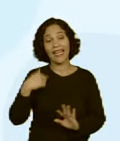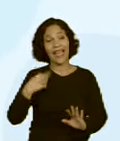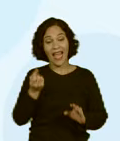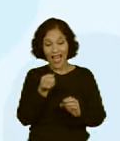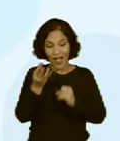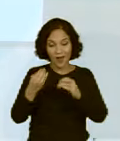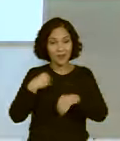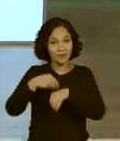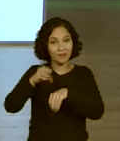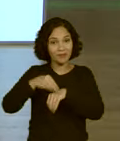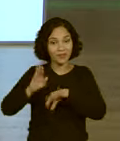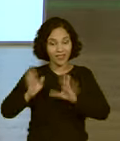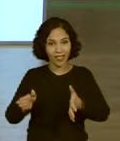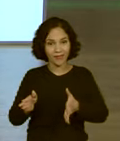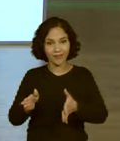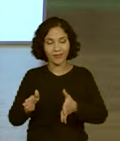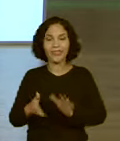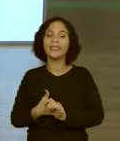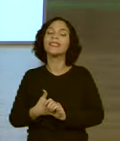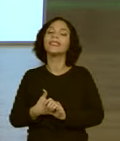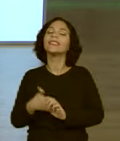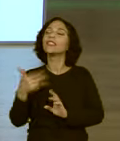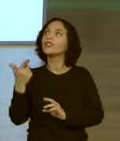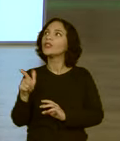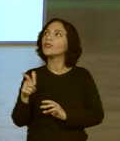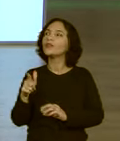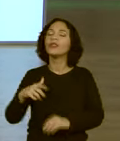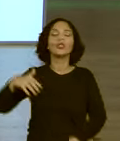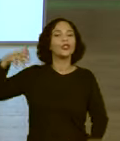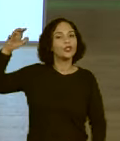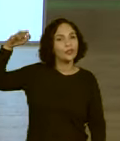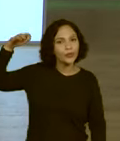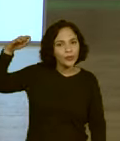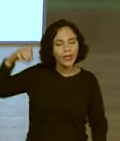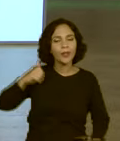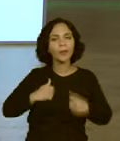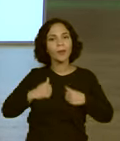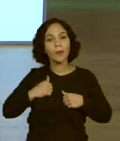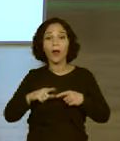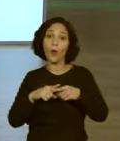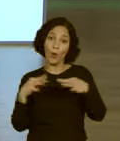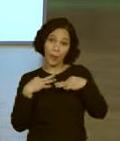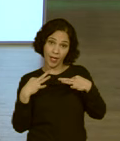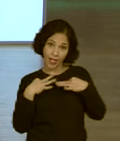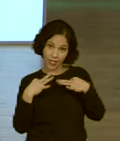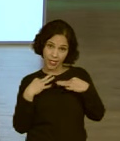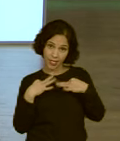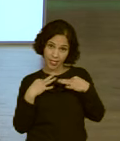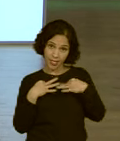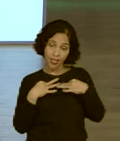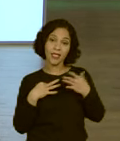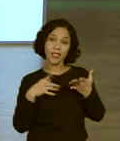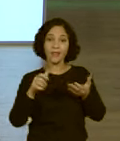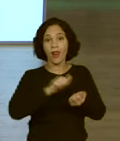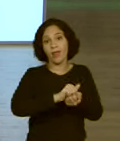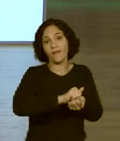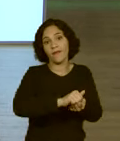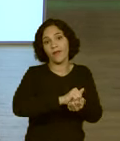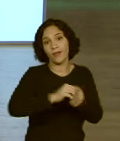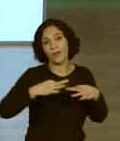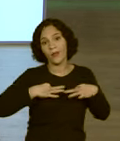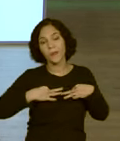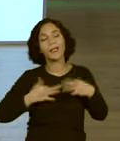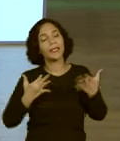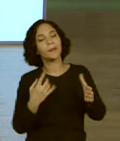spoiler, hein? Chuveiro de novo. Tá bom. lembro que tem a roupa, a roupa gasta. A roupa que você vai lavar, né?